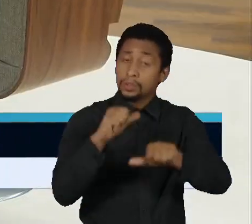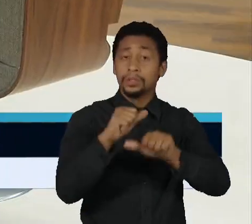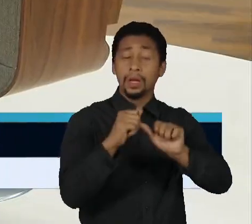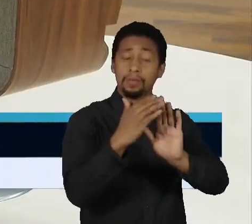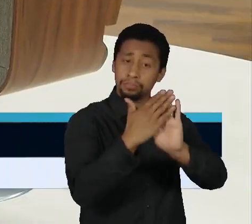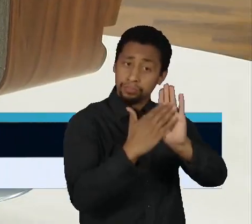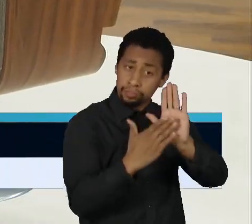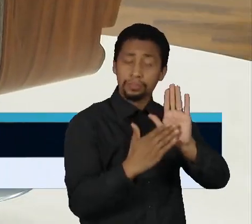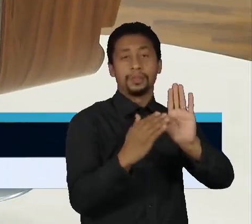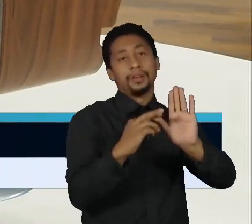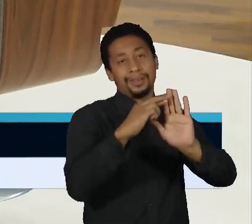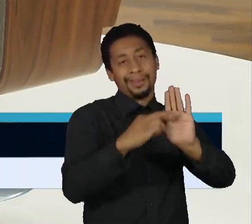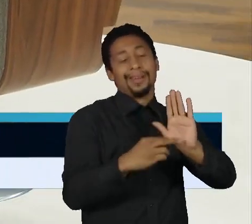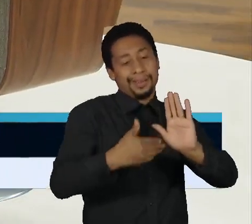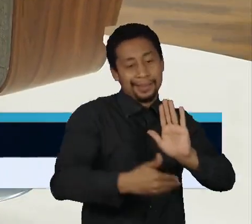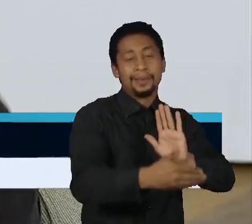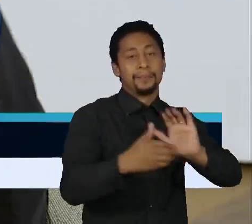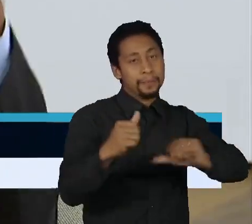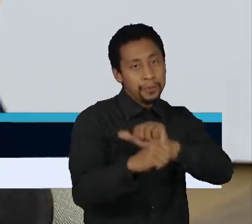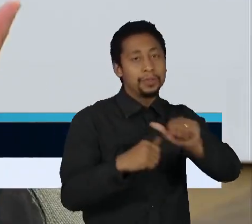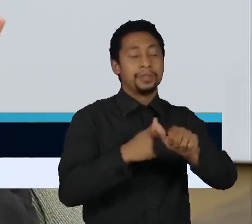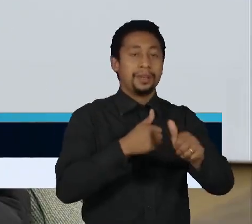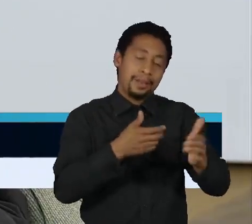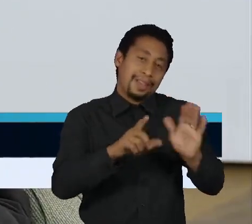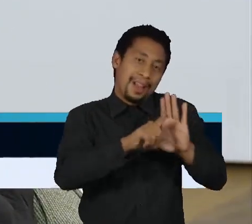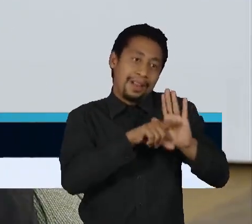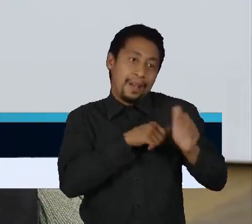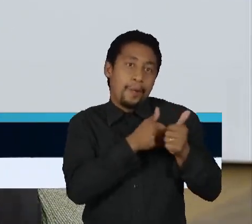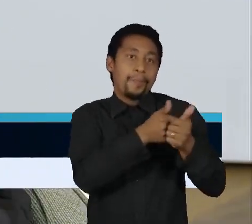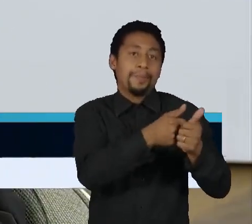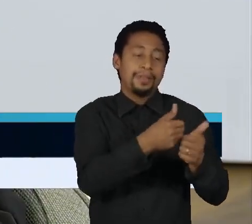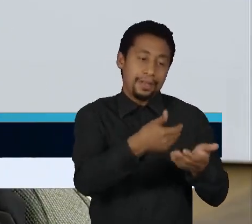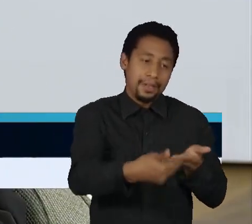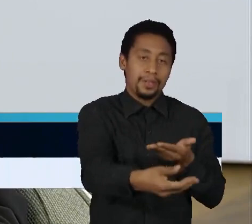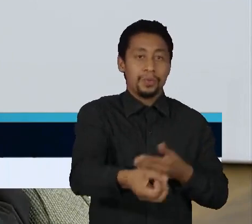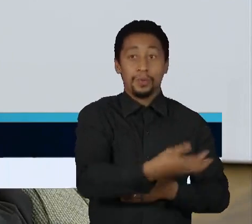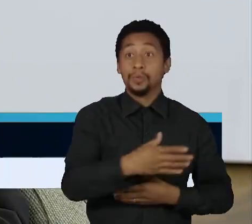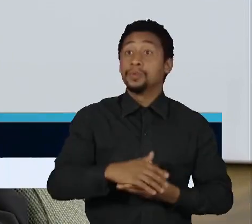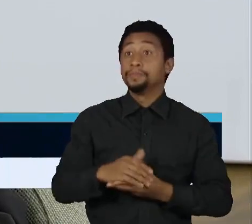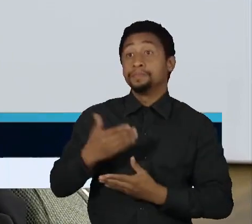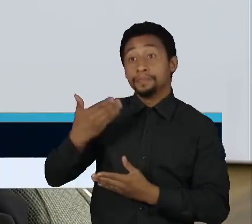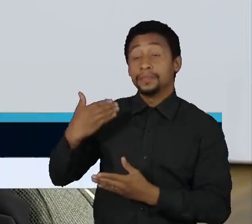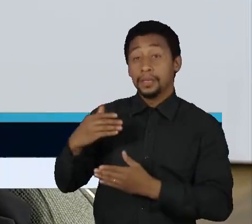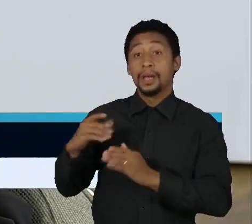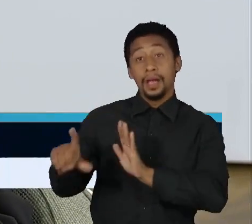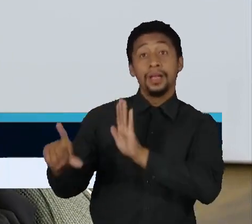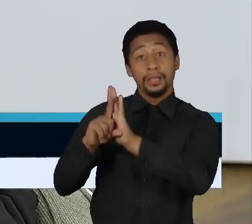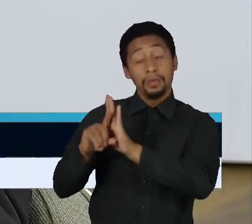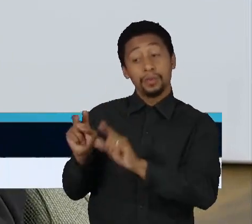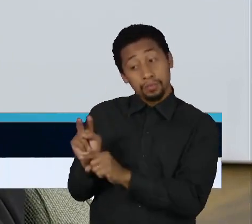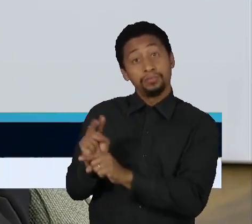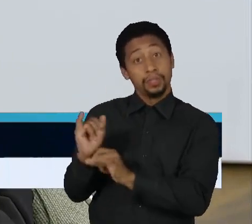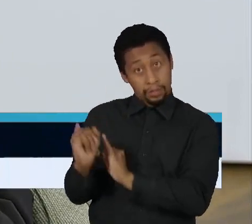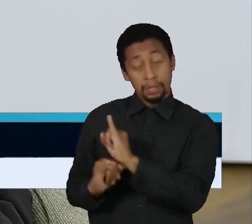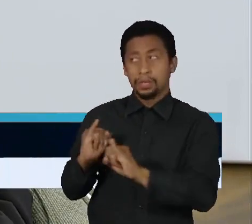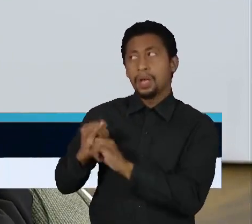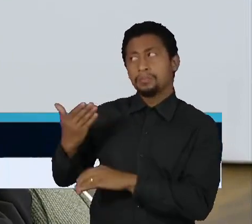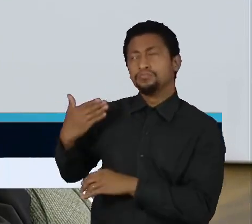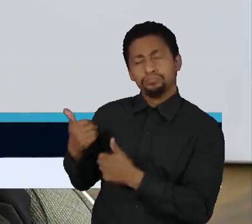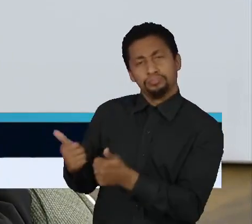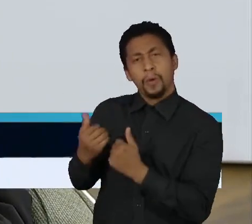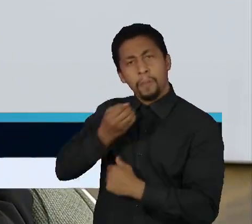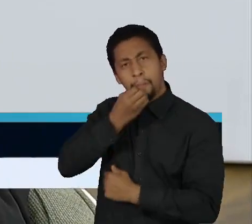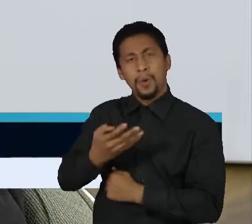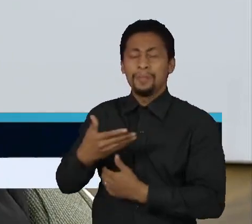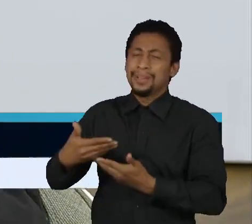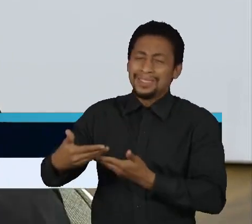acompanhe os desafios da atualidade. Fizemos uma boa lei, o marco civil da internet, no passado, mas a mim me parece que ela